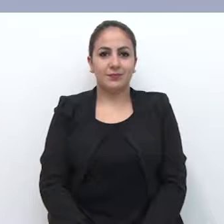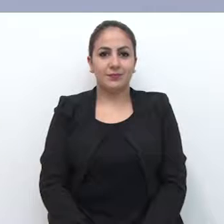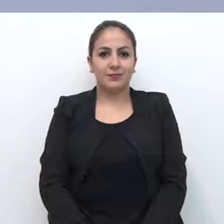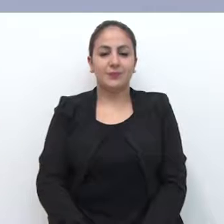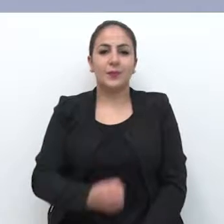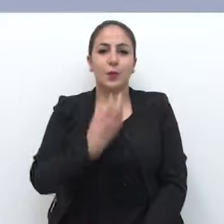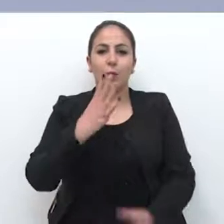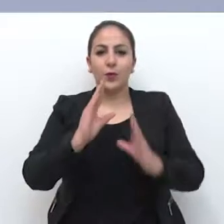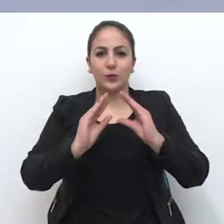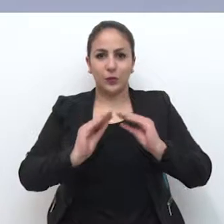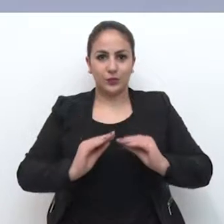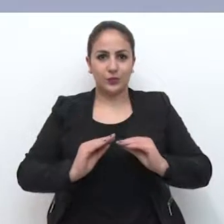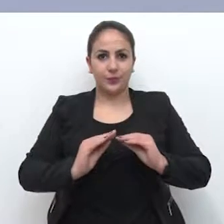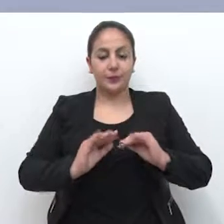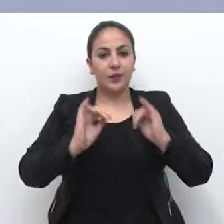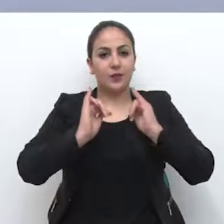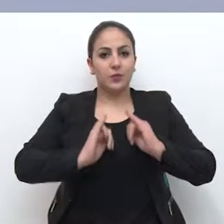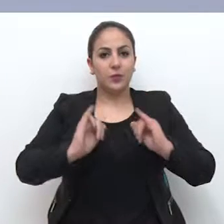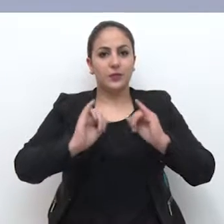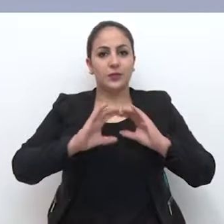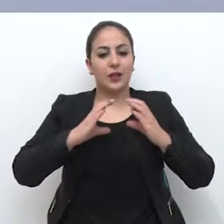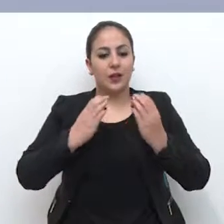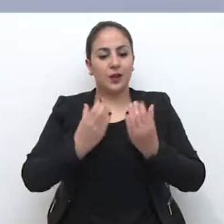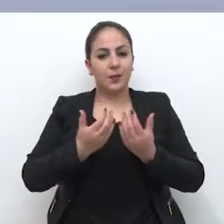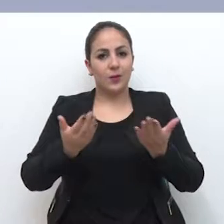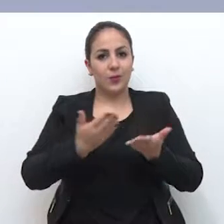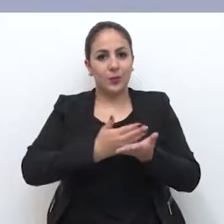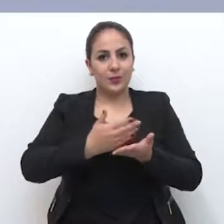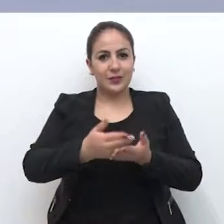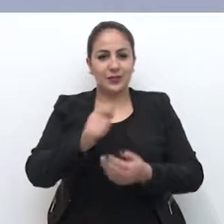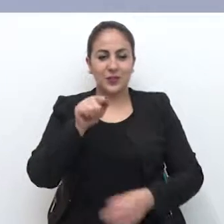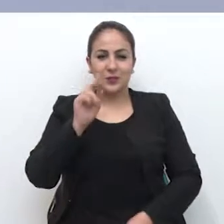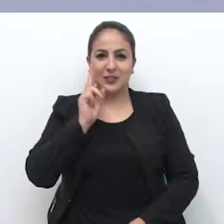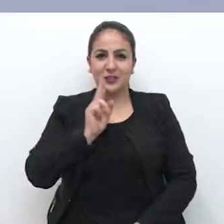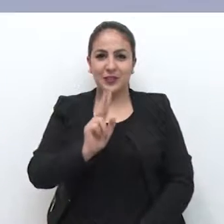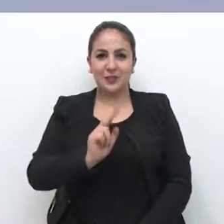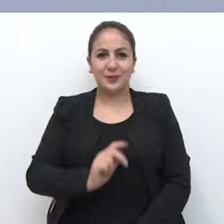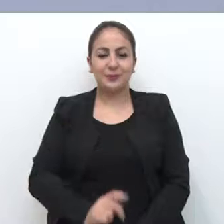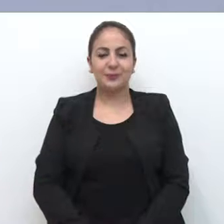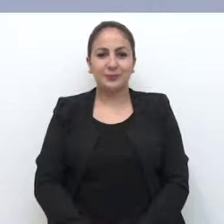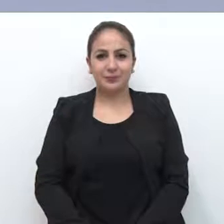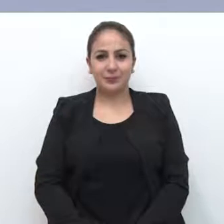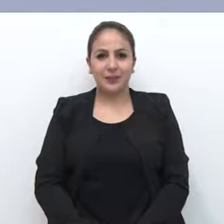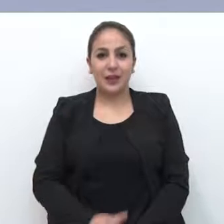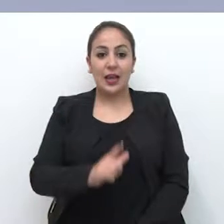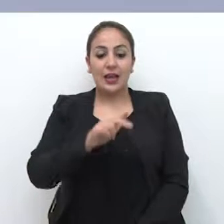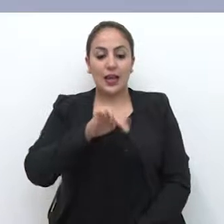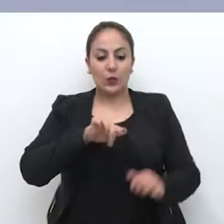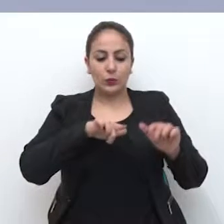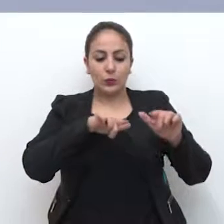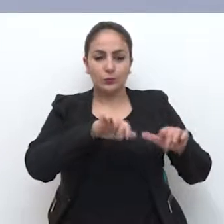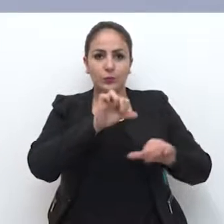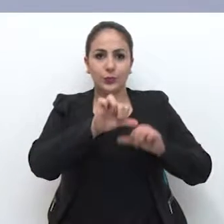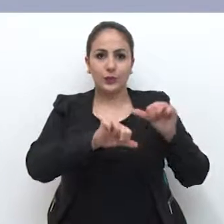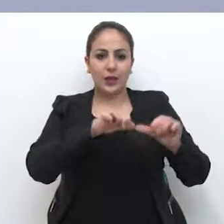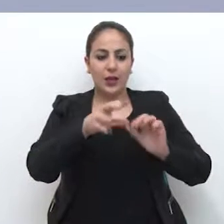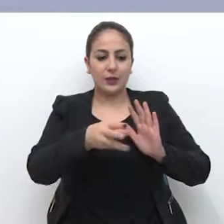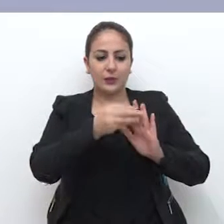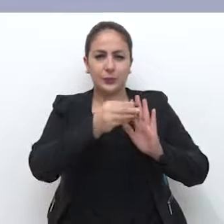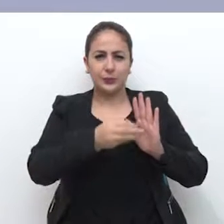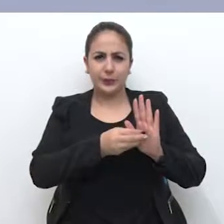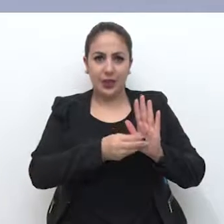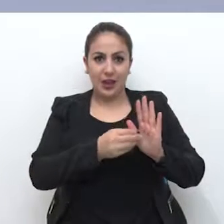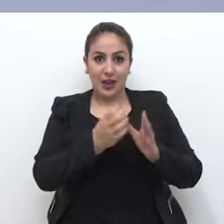Boa noite, o Jornal da Câmara está começando e você vai ver. Laudo que altera a adicional de